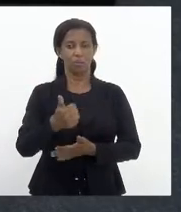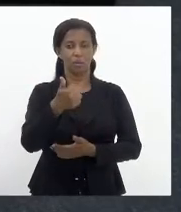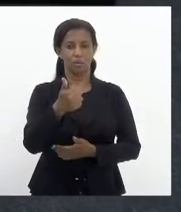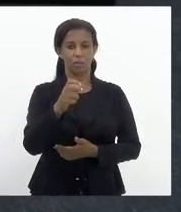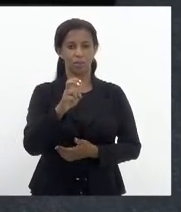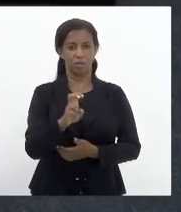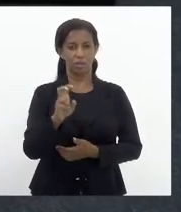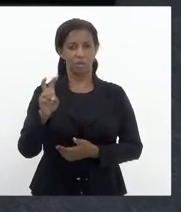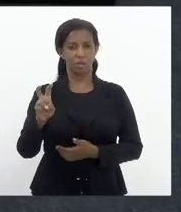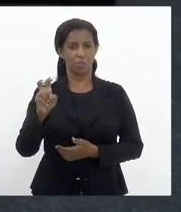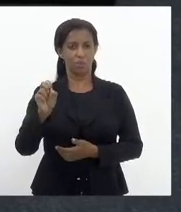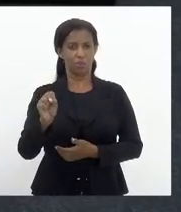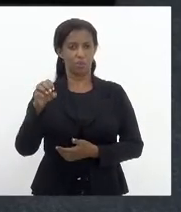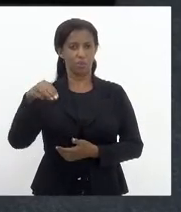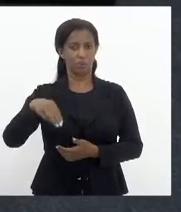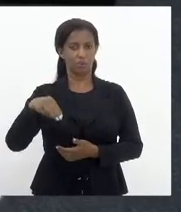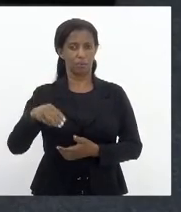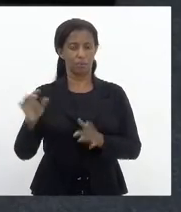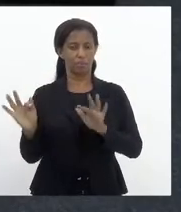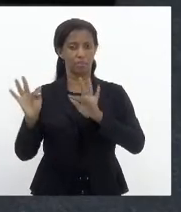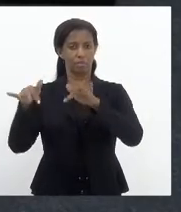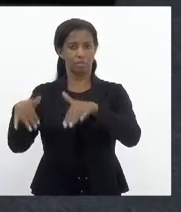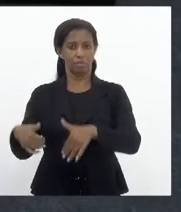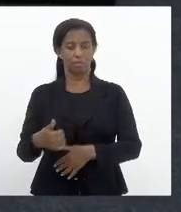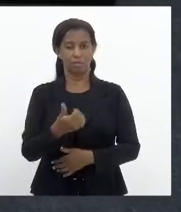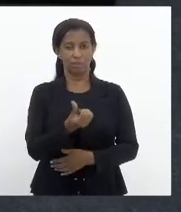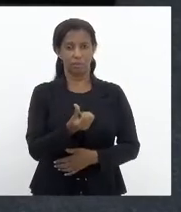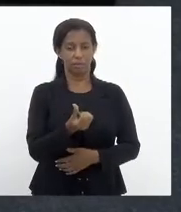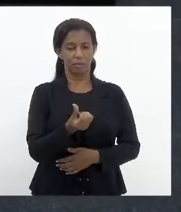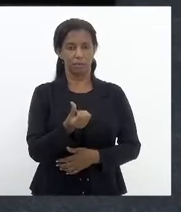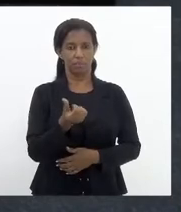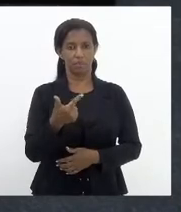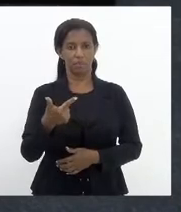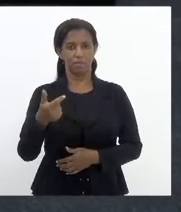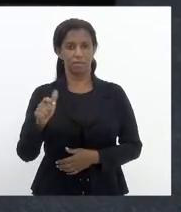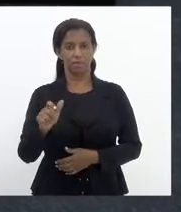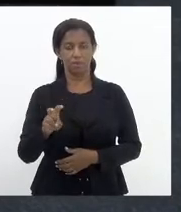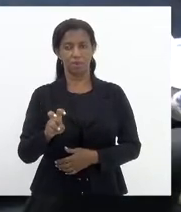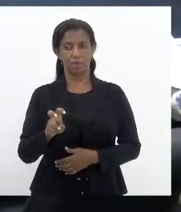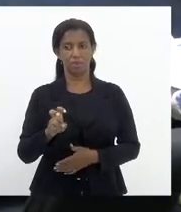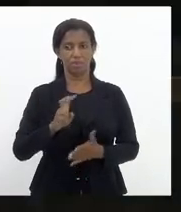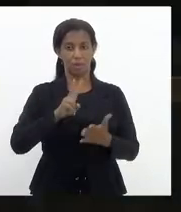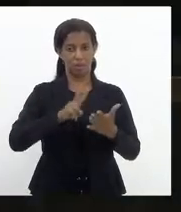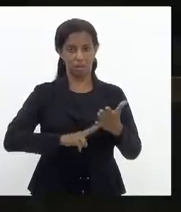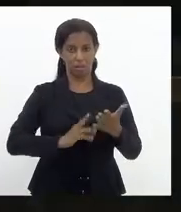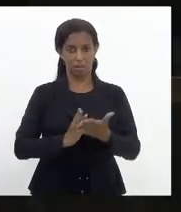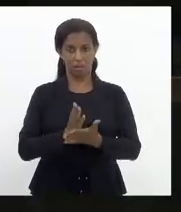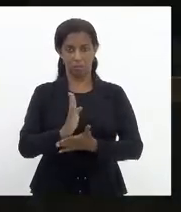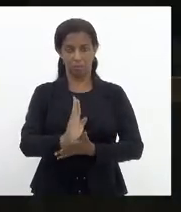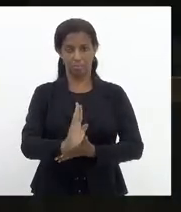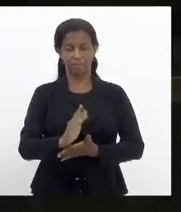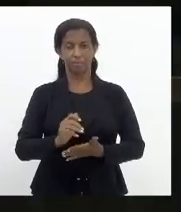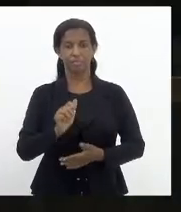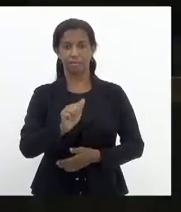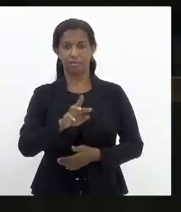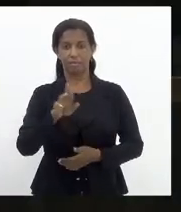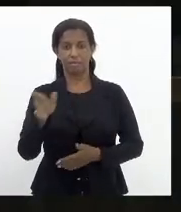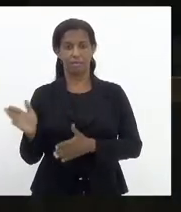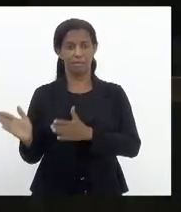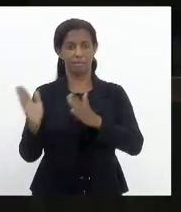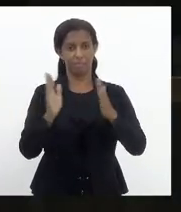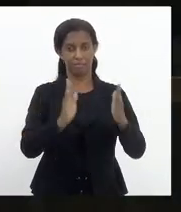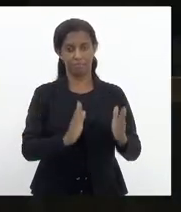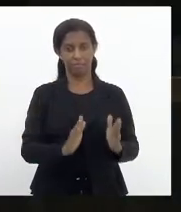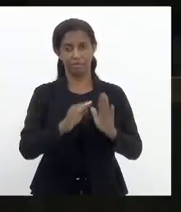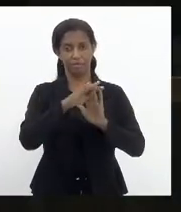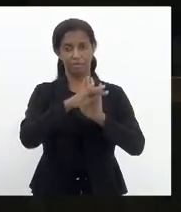e 58 minutos, encerrou-se às 16 horas e 25 minutos. Lida e aprovada a ata, passa-se